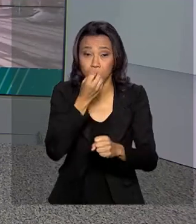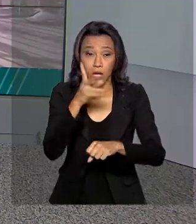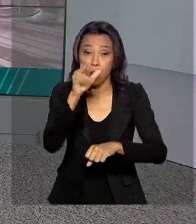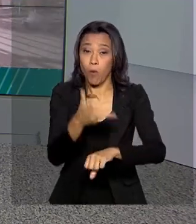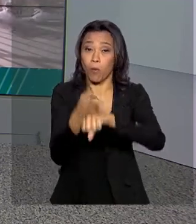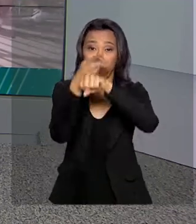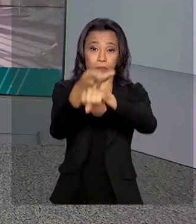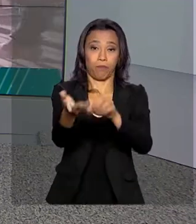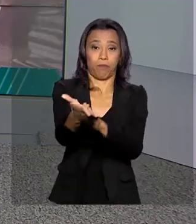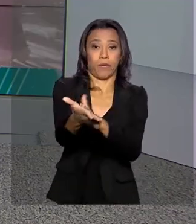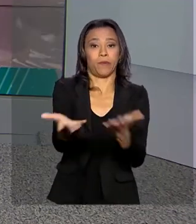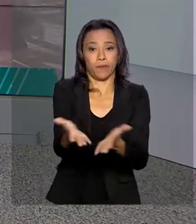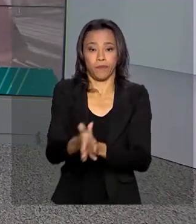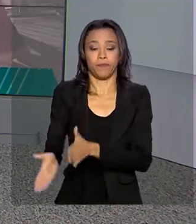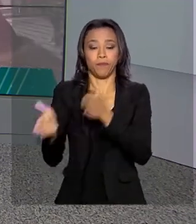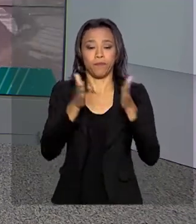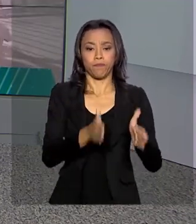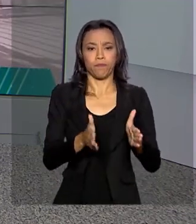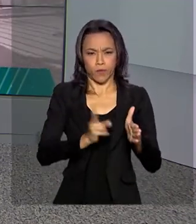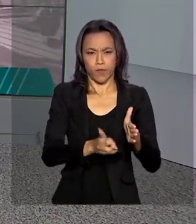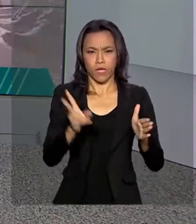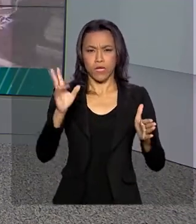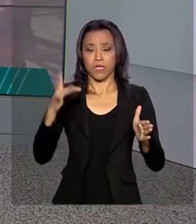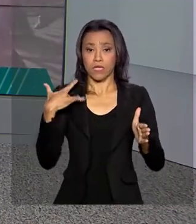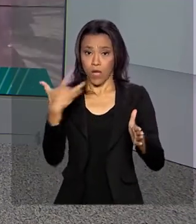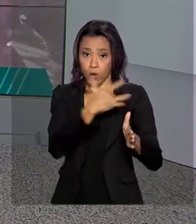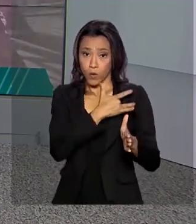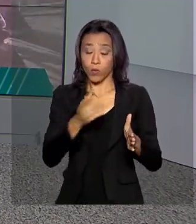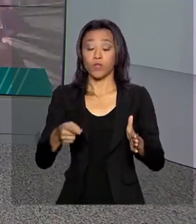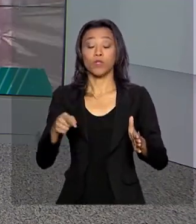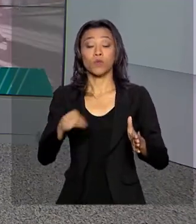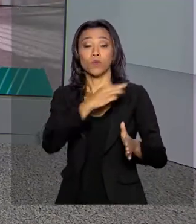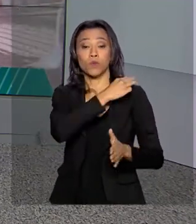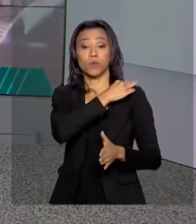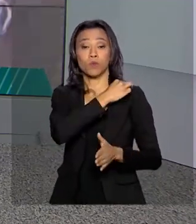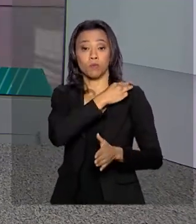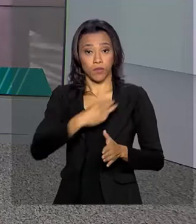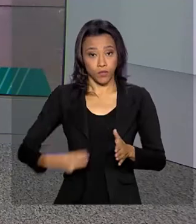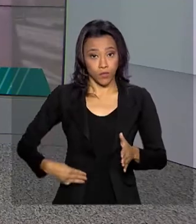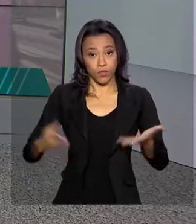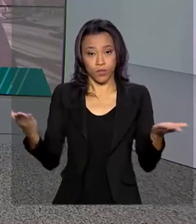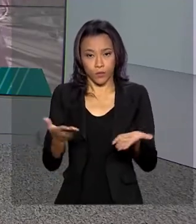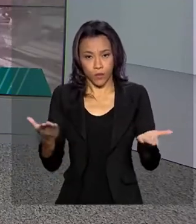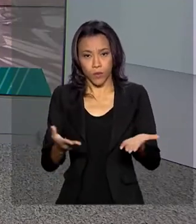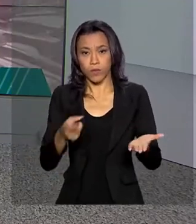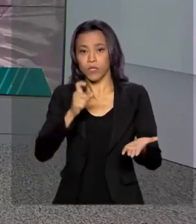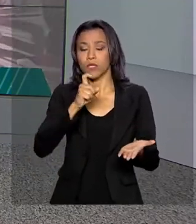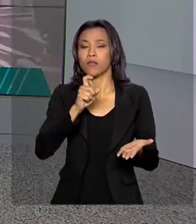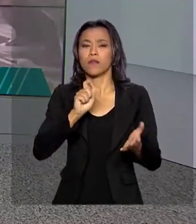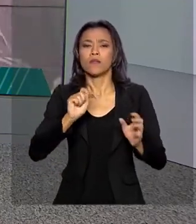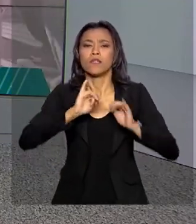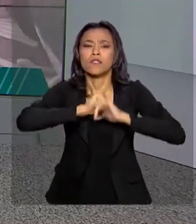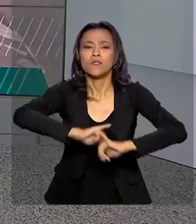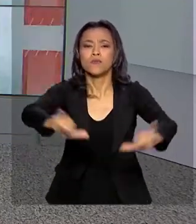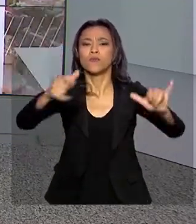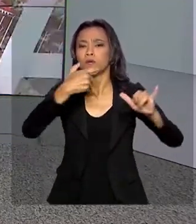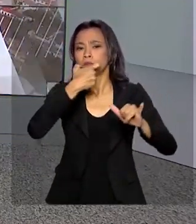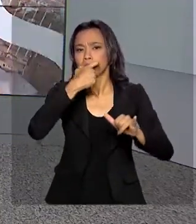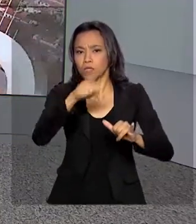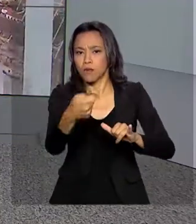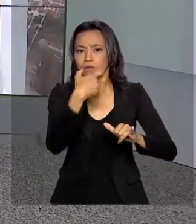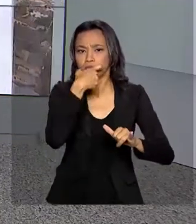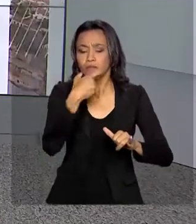E ainda falando sobre saúde, o ministro Luiz Henrique Mandetta lança hoje no Rio de Janeiro a campanha nacional contra a obesidade